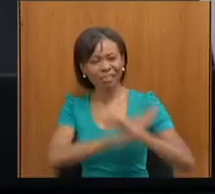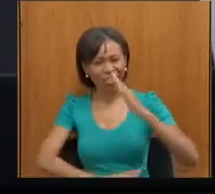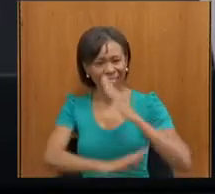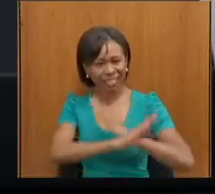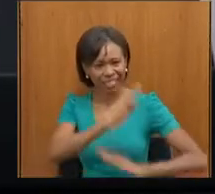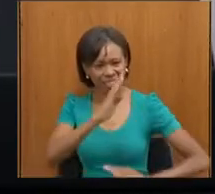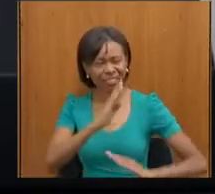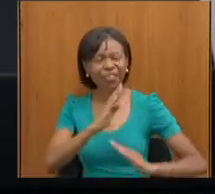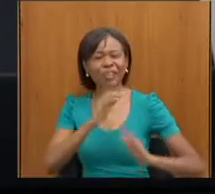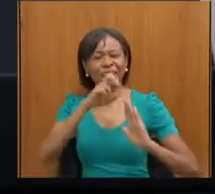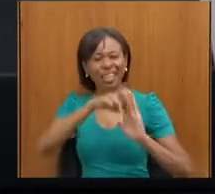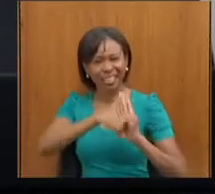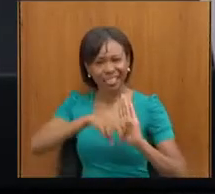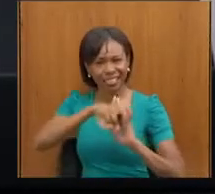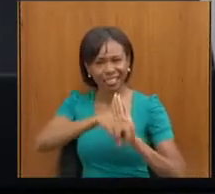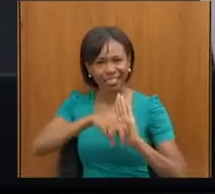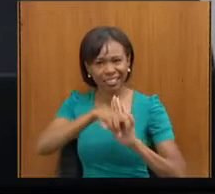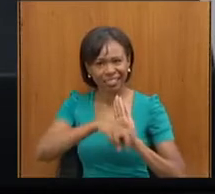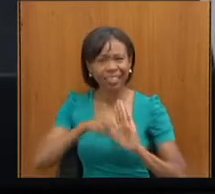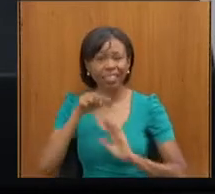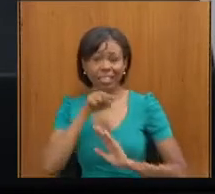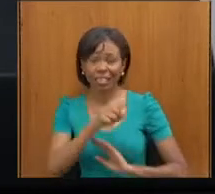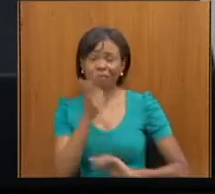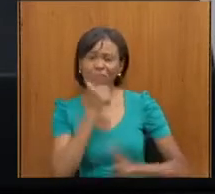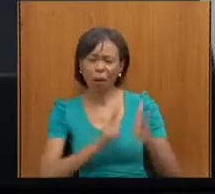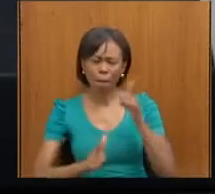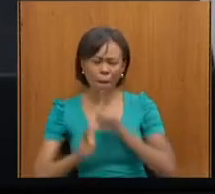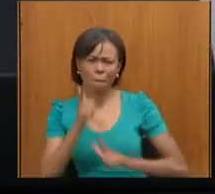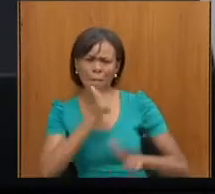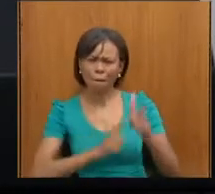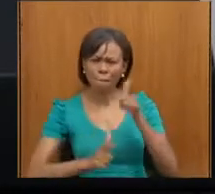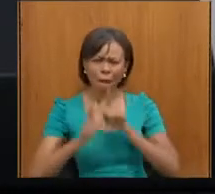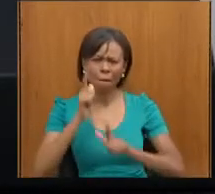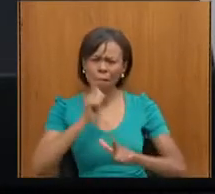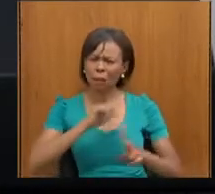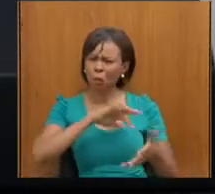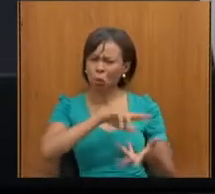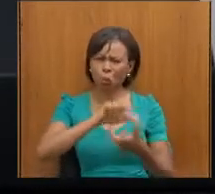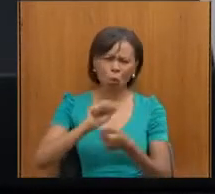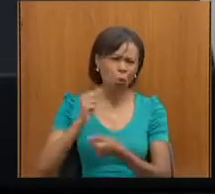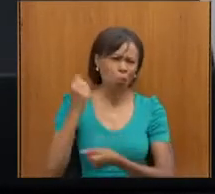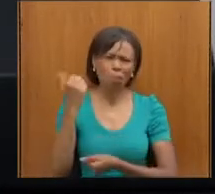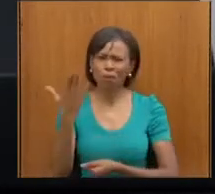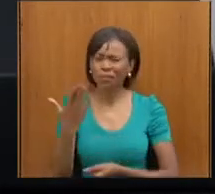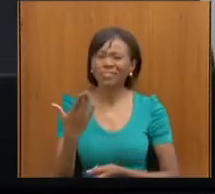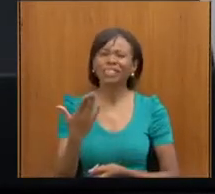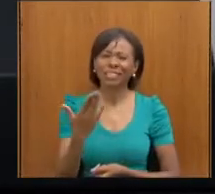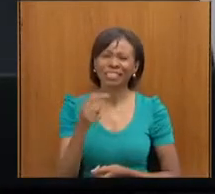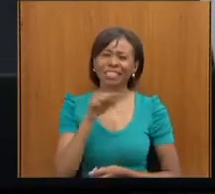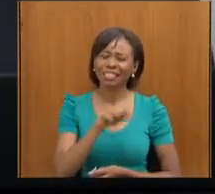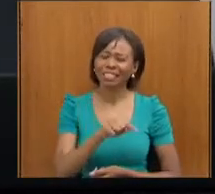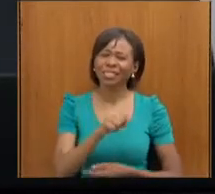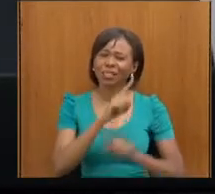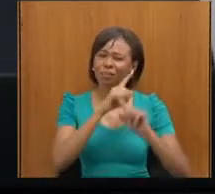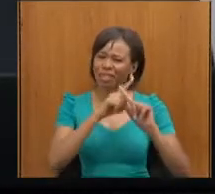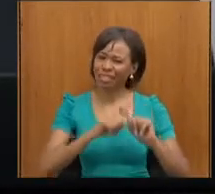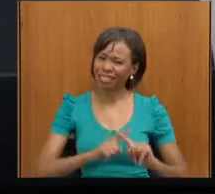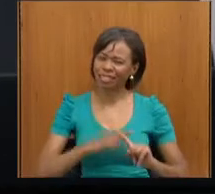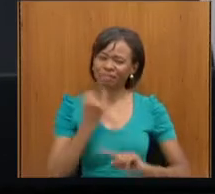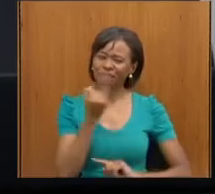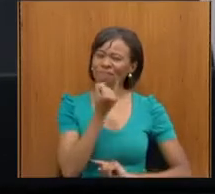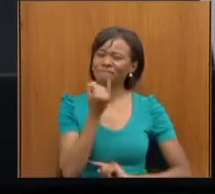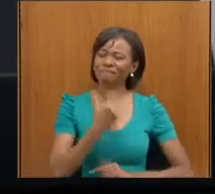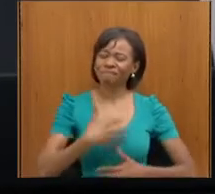e que vem ganhando prêmio aí o tempo inteiro, né, prêmios internacionais, um grande atleta e nos orgulha muito.